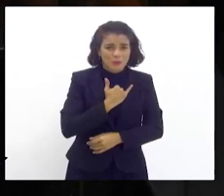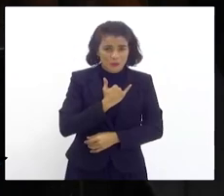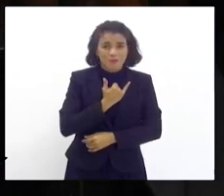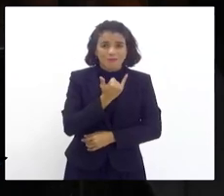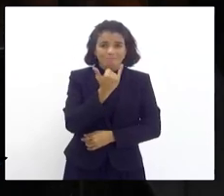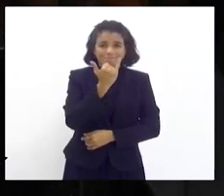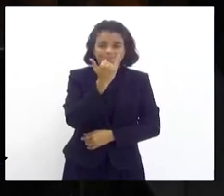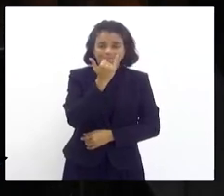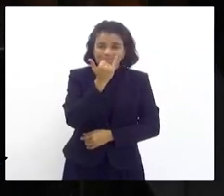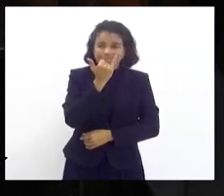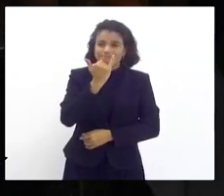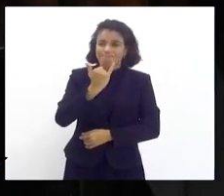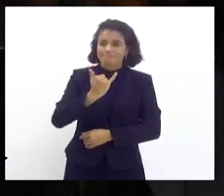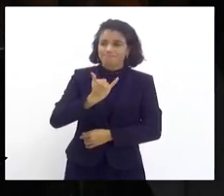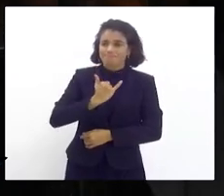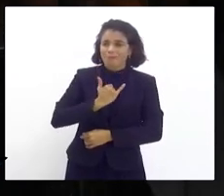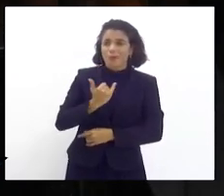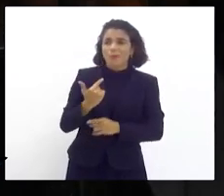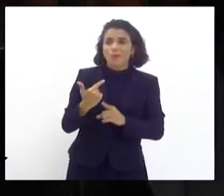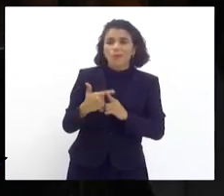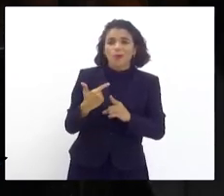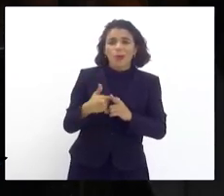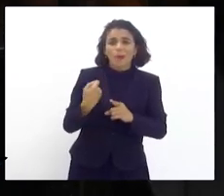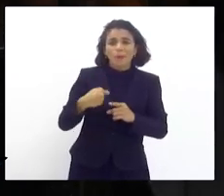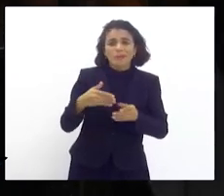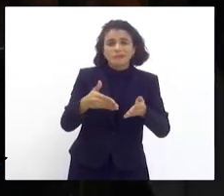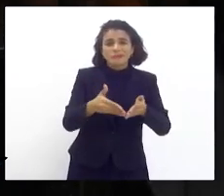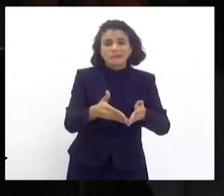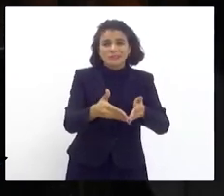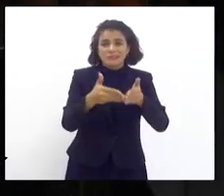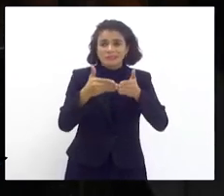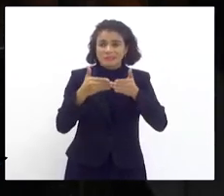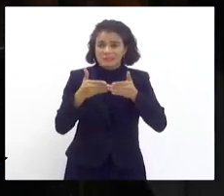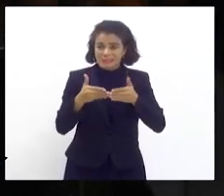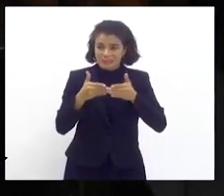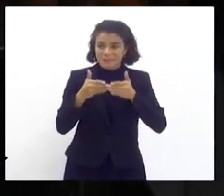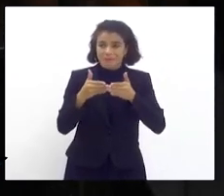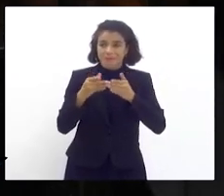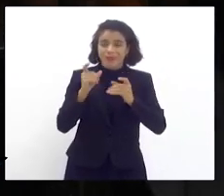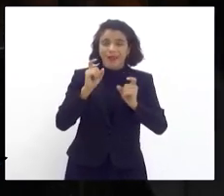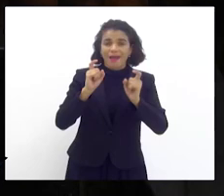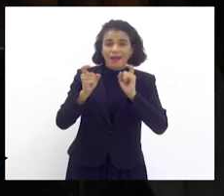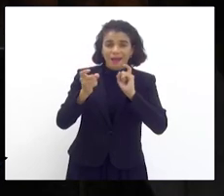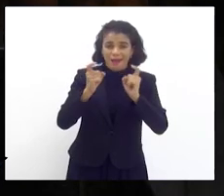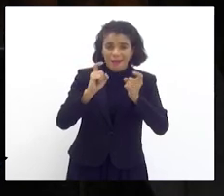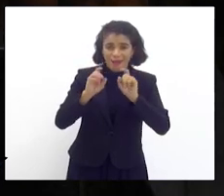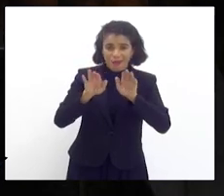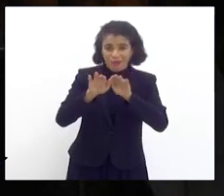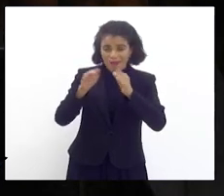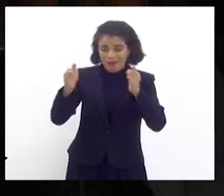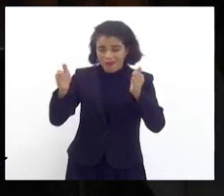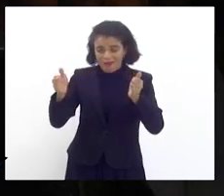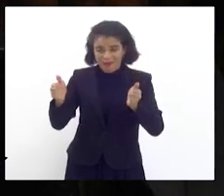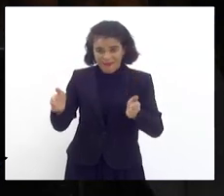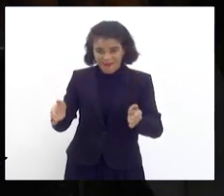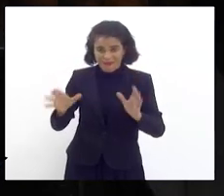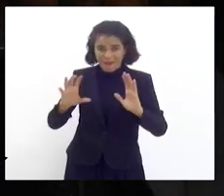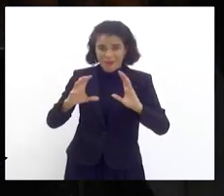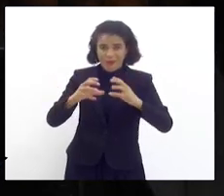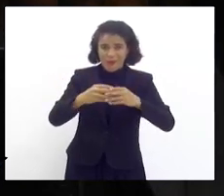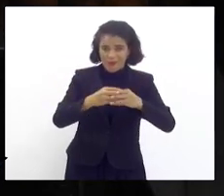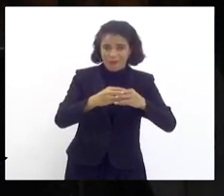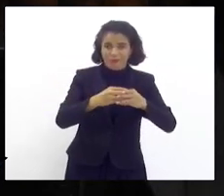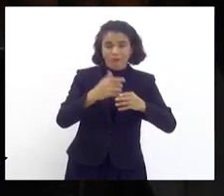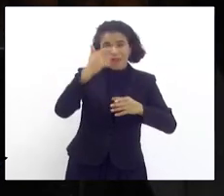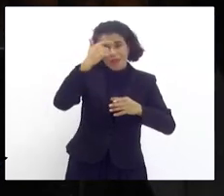porque eu tive que suspender a reunião de bancada porque estava